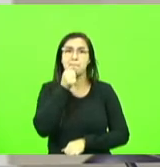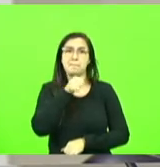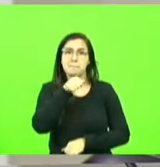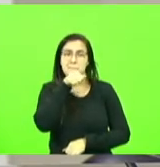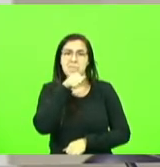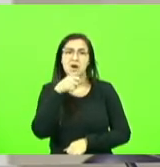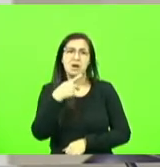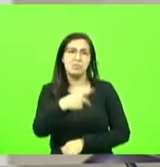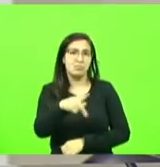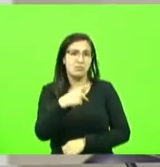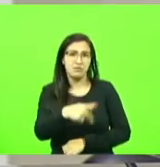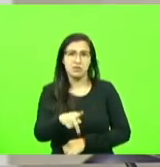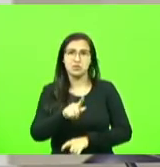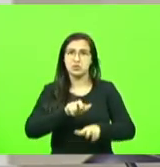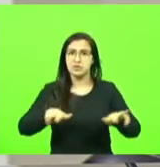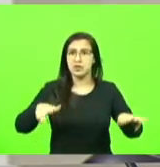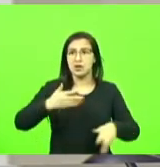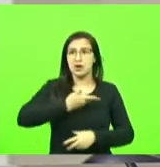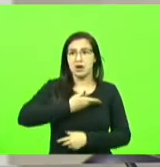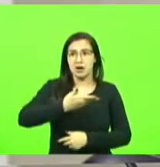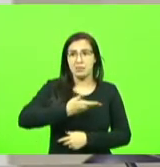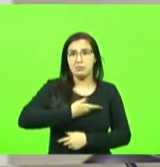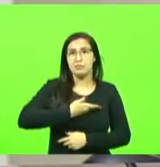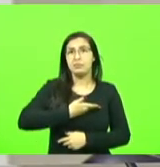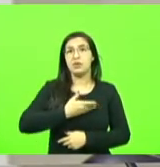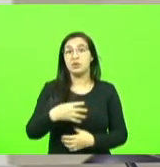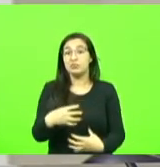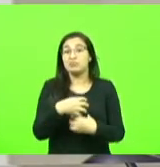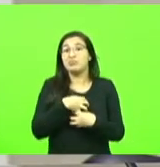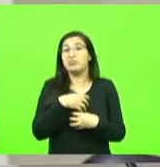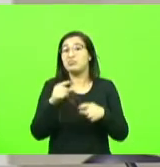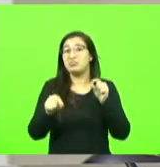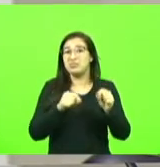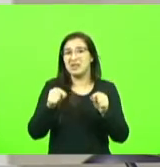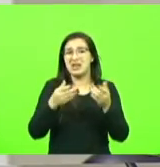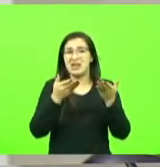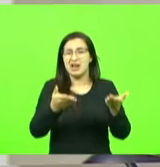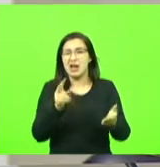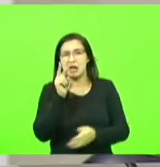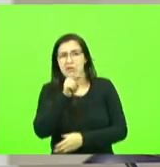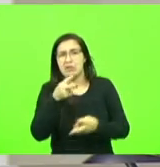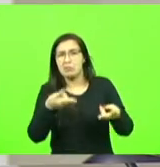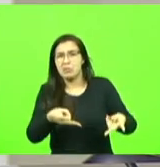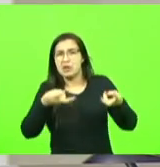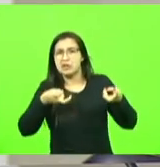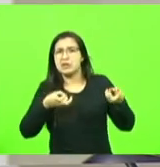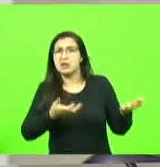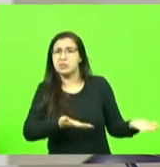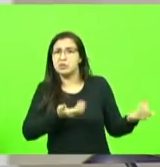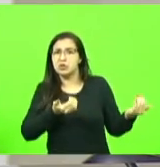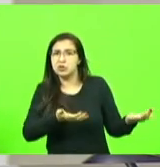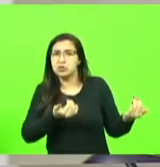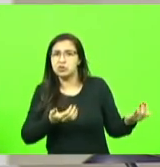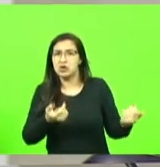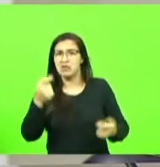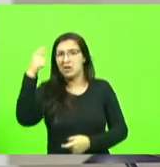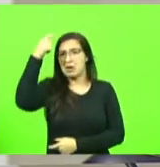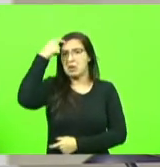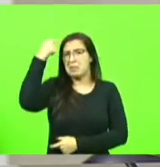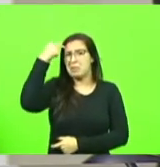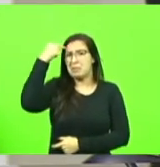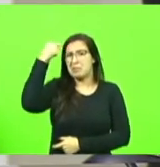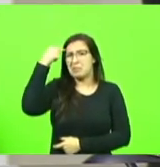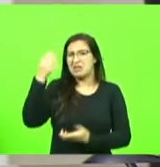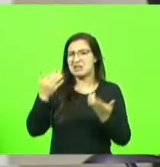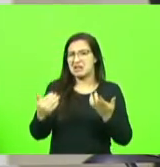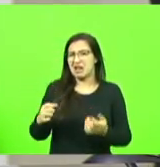professores amigos quando sentir que um jovem está naquele pensamento isso